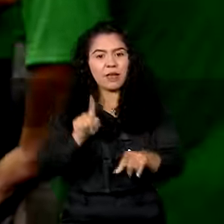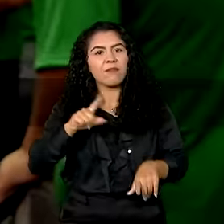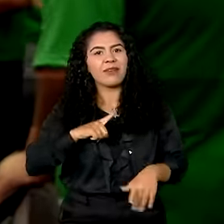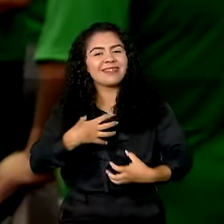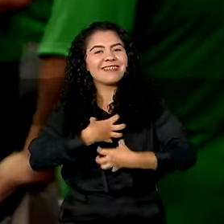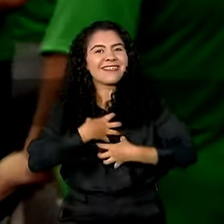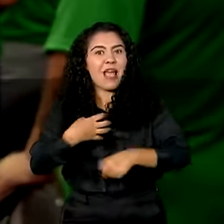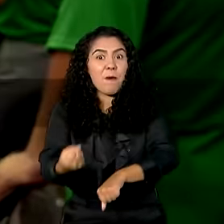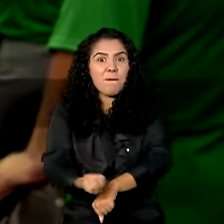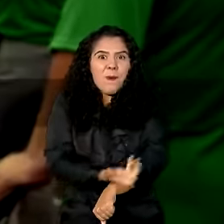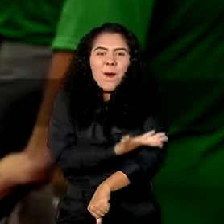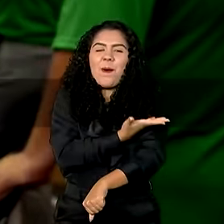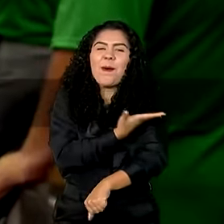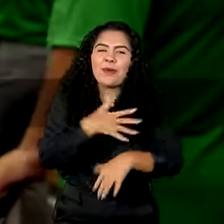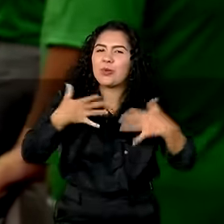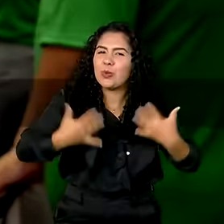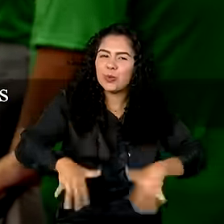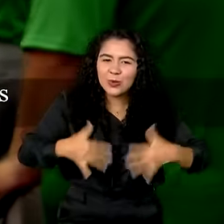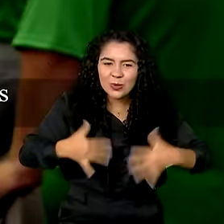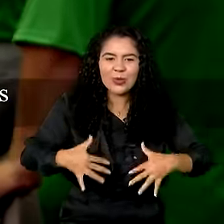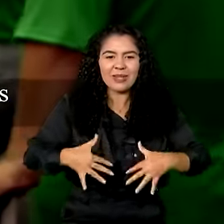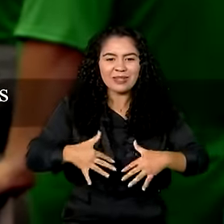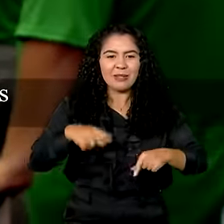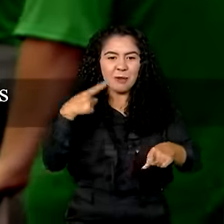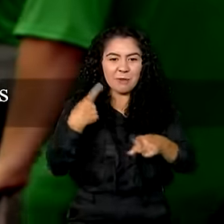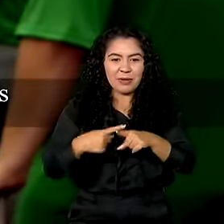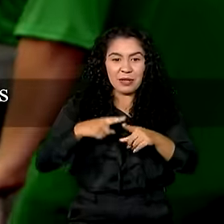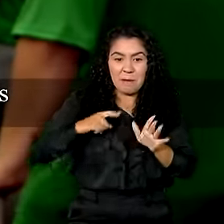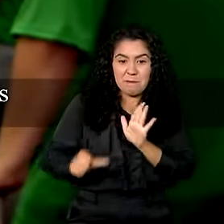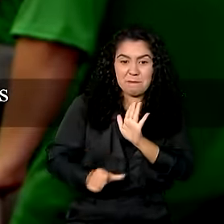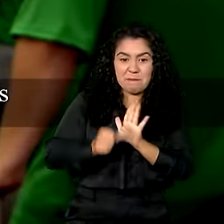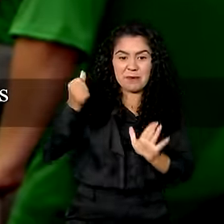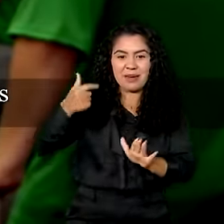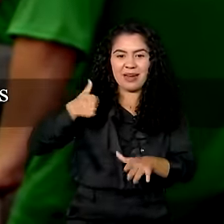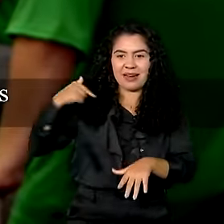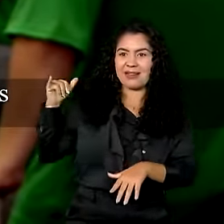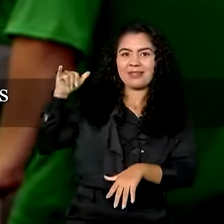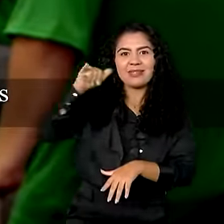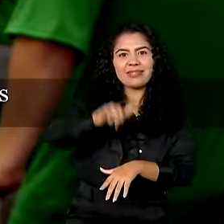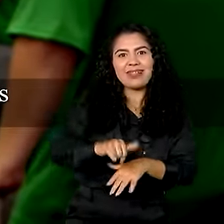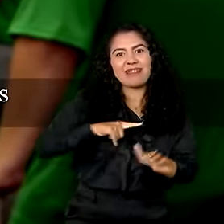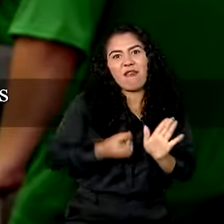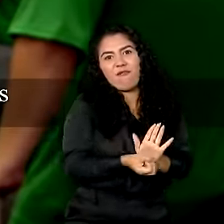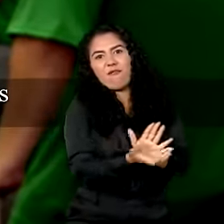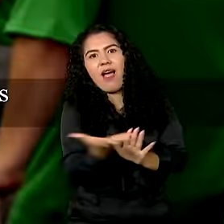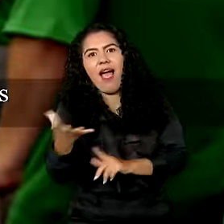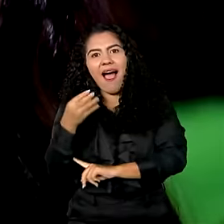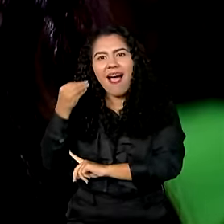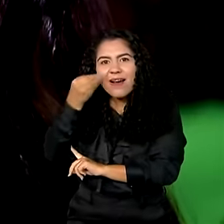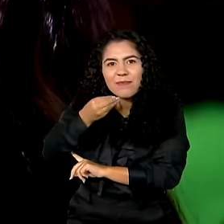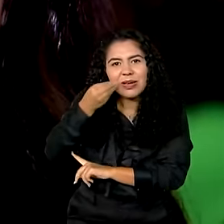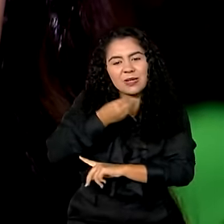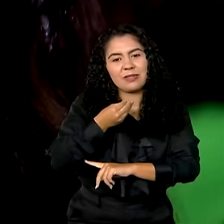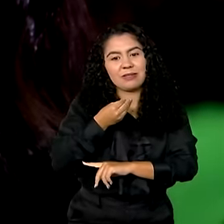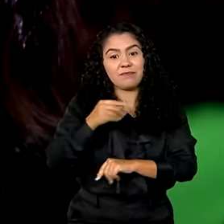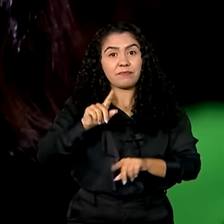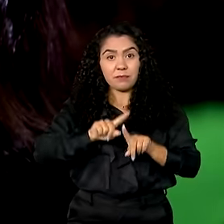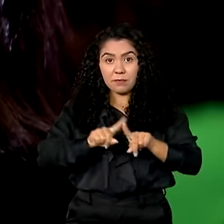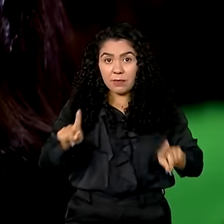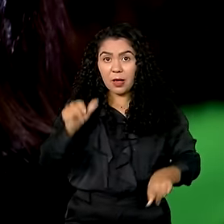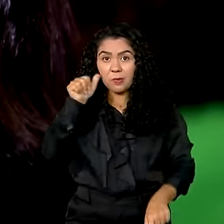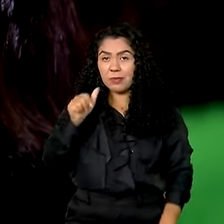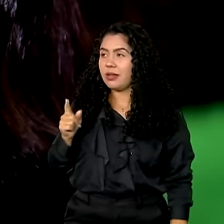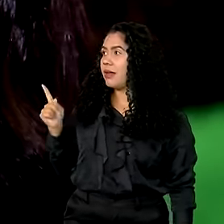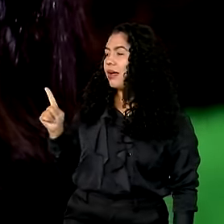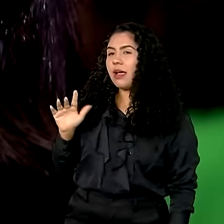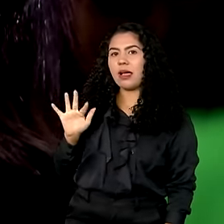emocionante, foi a primeira vez no avião, então foi um conjunto de novas experiências. Já a Fernanda, que faz o